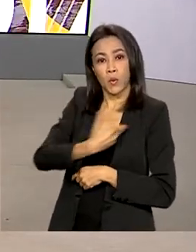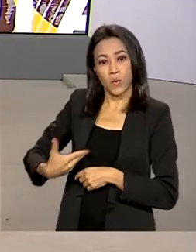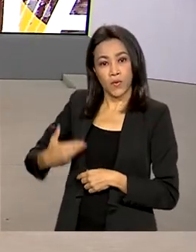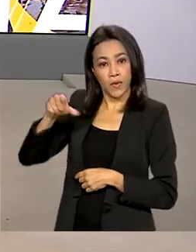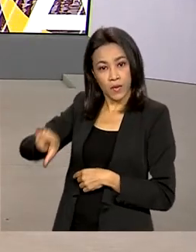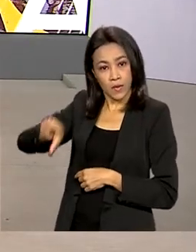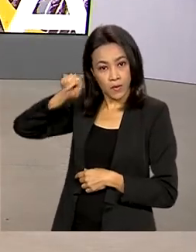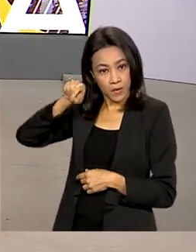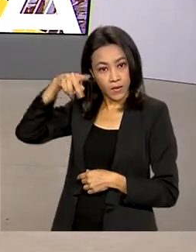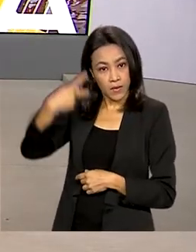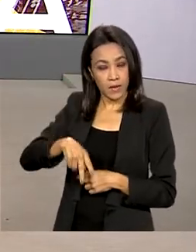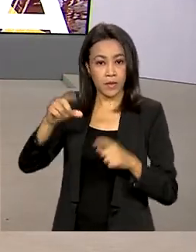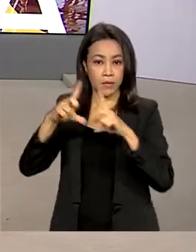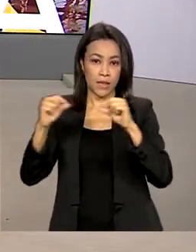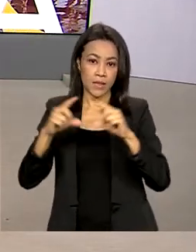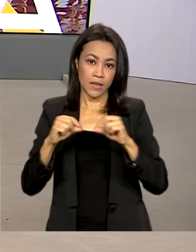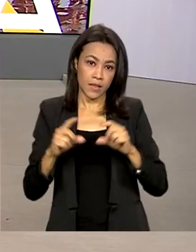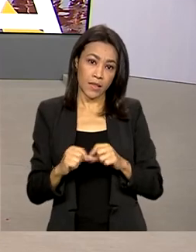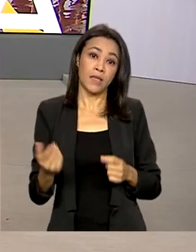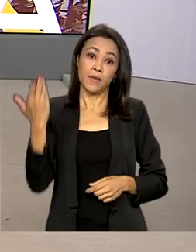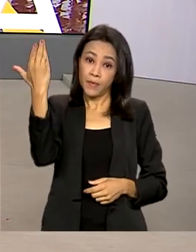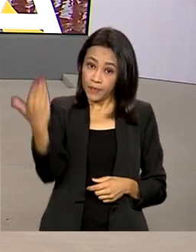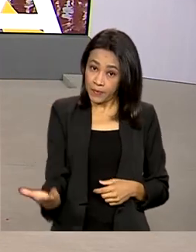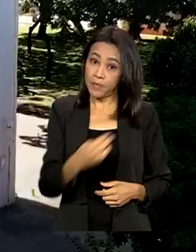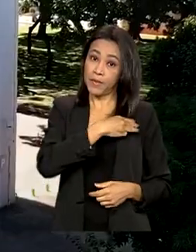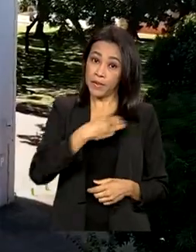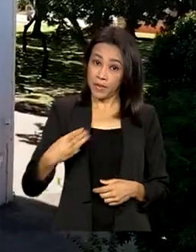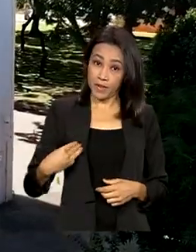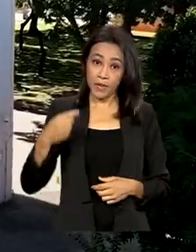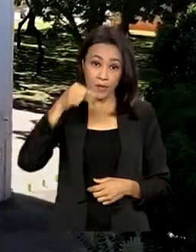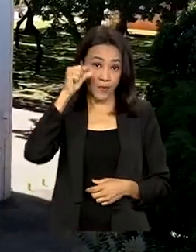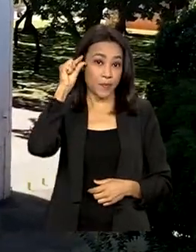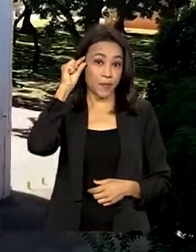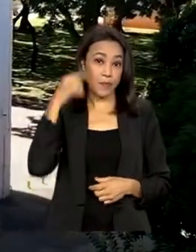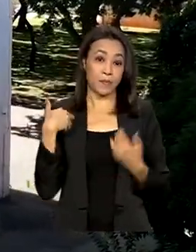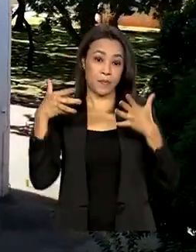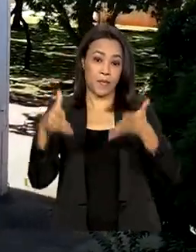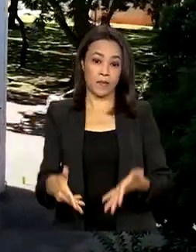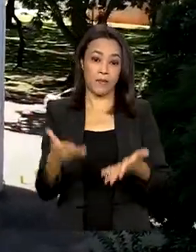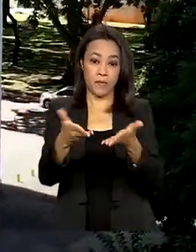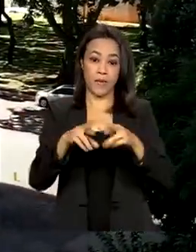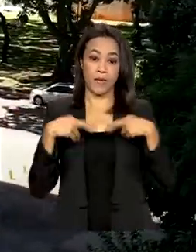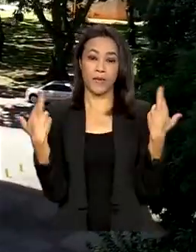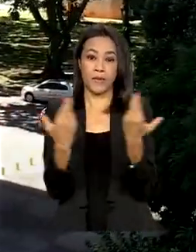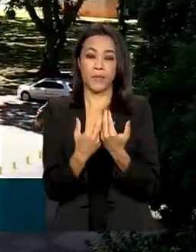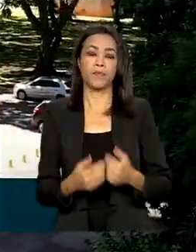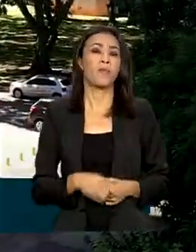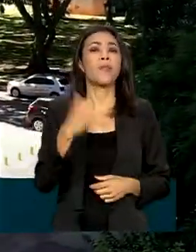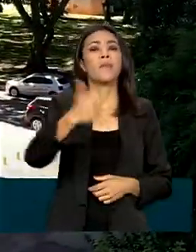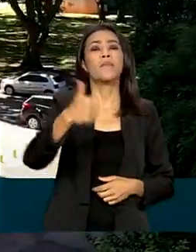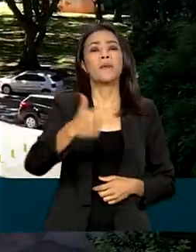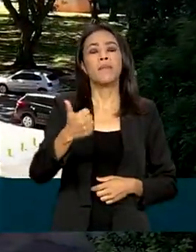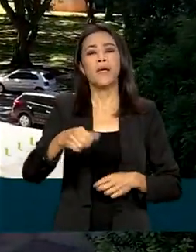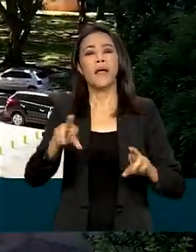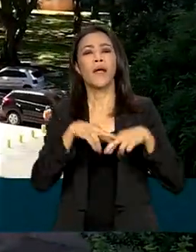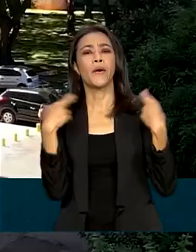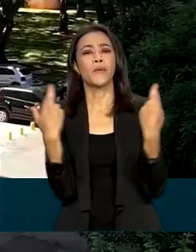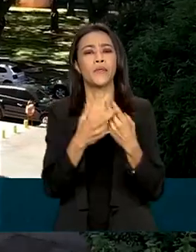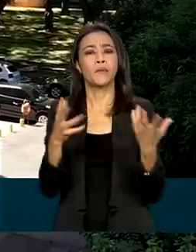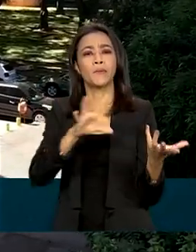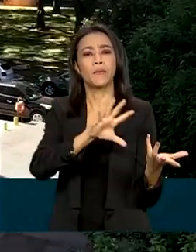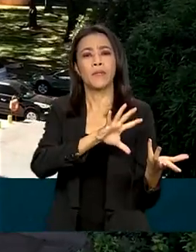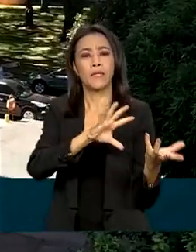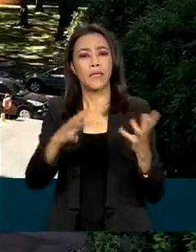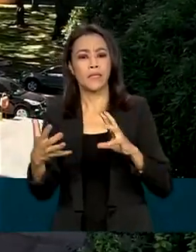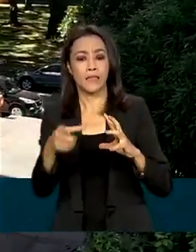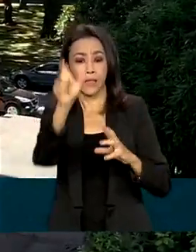O ministro Paulo Guedes foi um dos participantes. Na primeira reunião da equipe de transição com o ministro da economia,